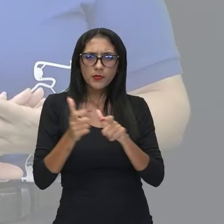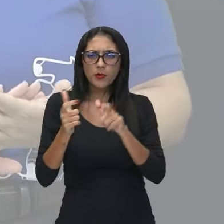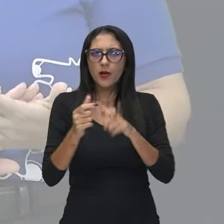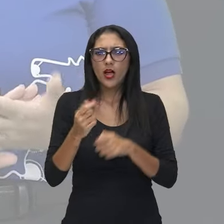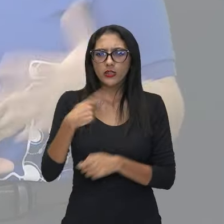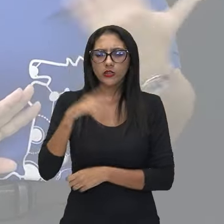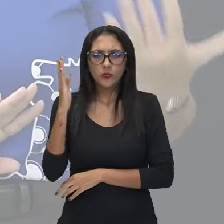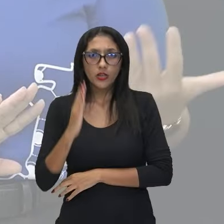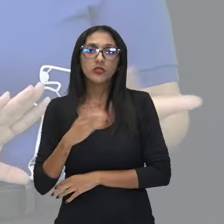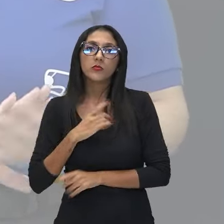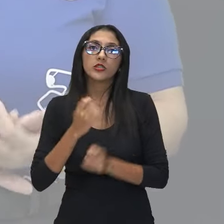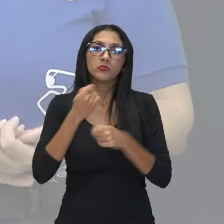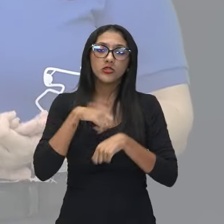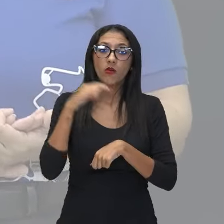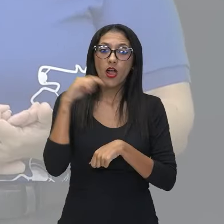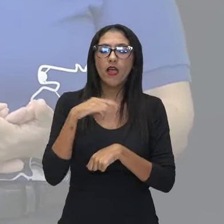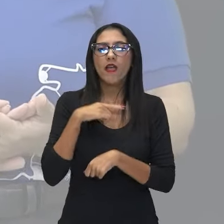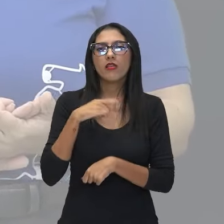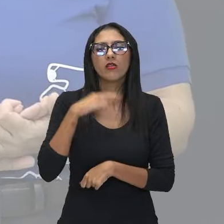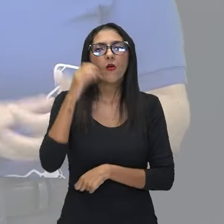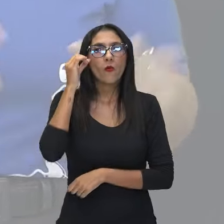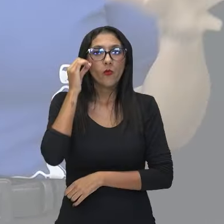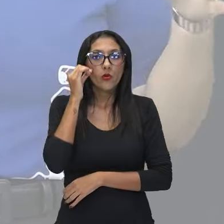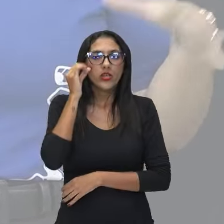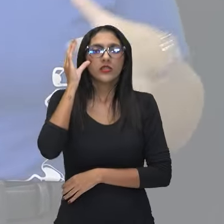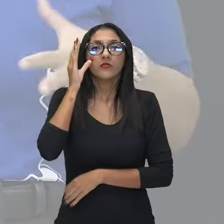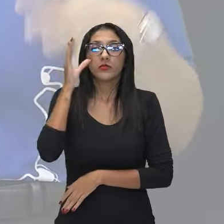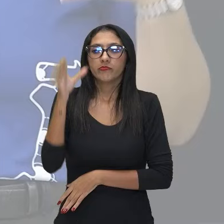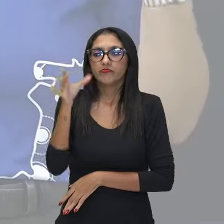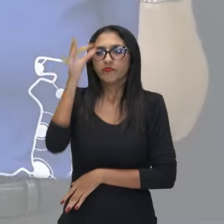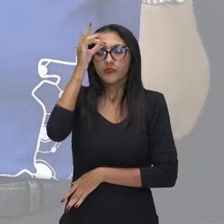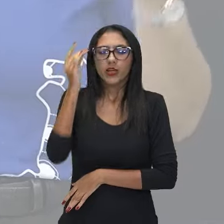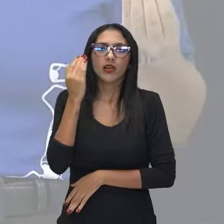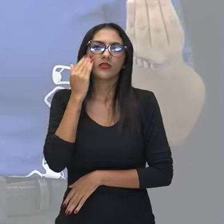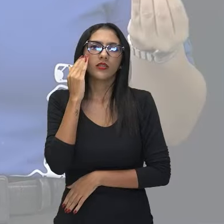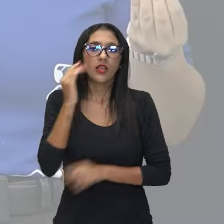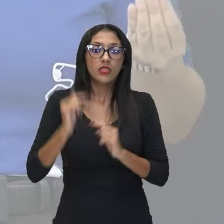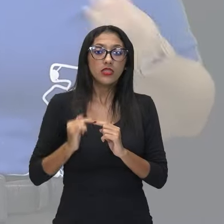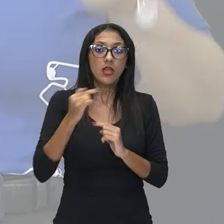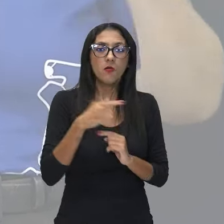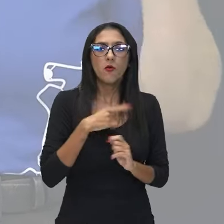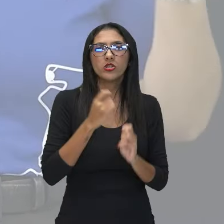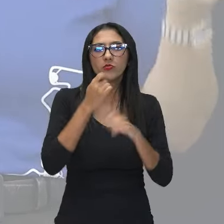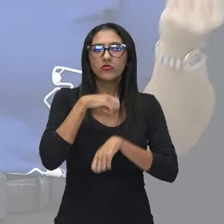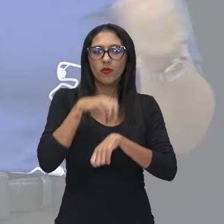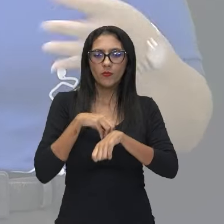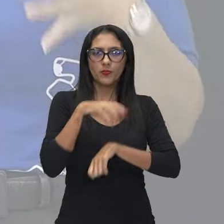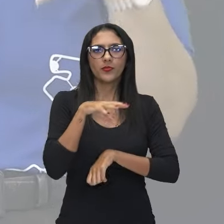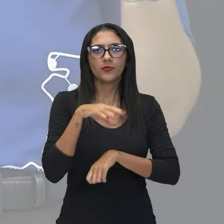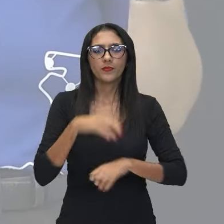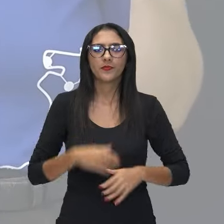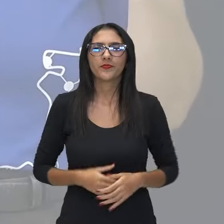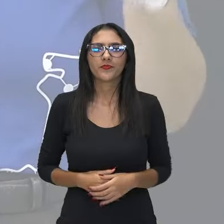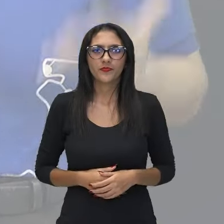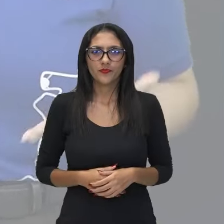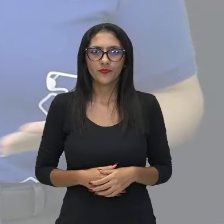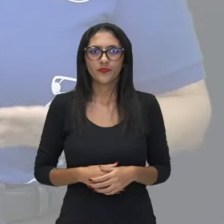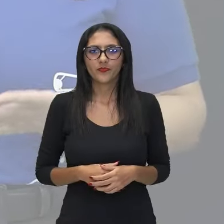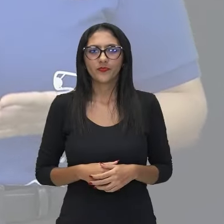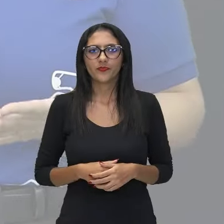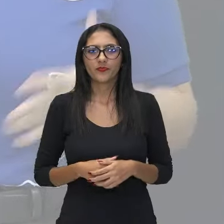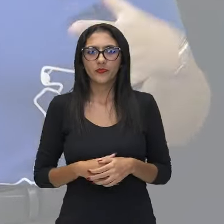propondo como artista modernista, tá? E aí, ele foi um autor, um escritor que produziu